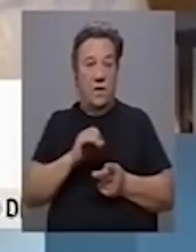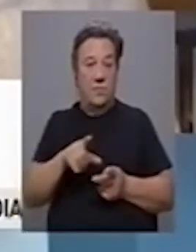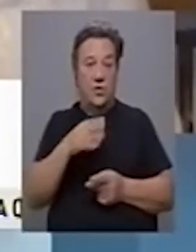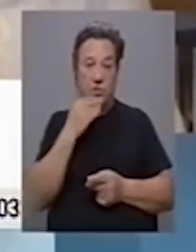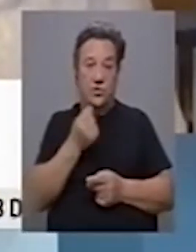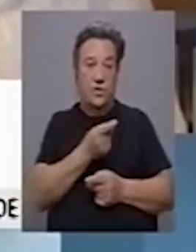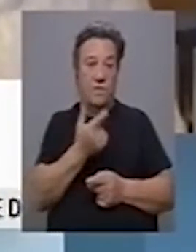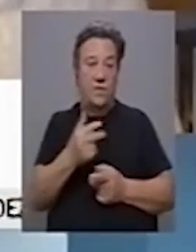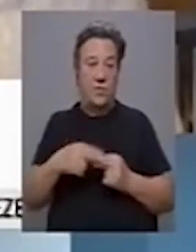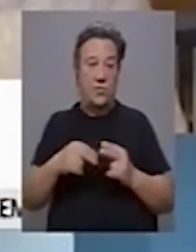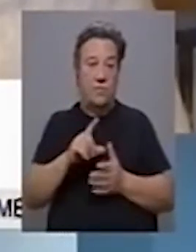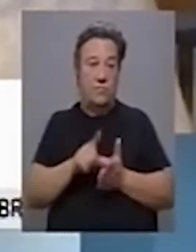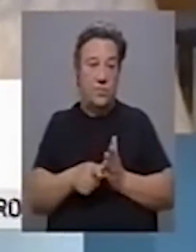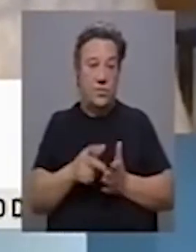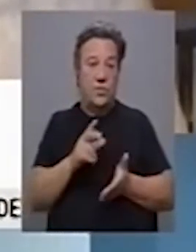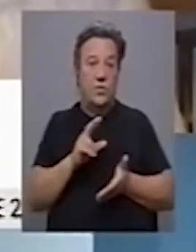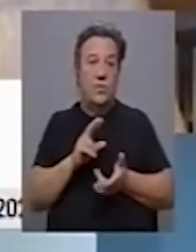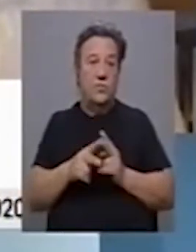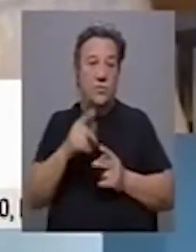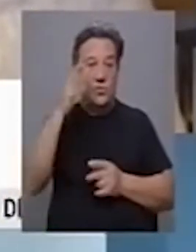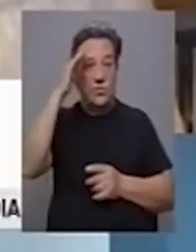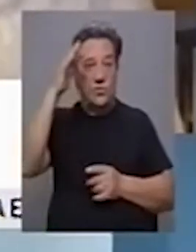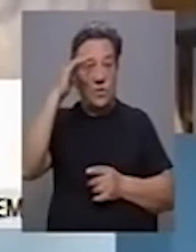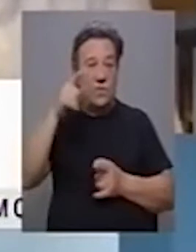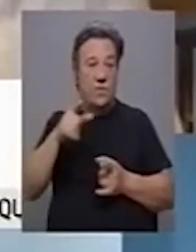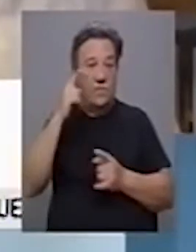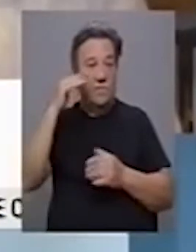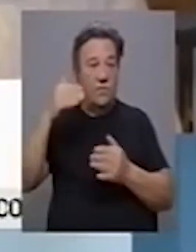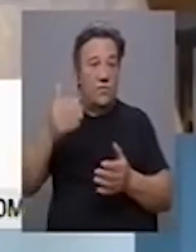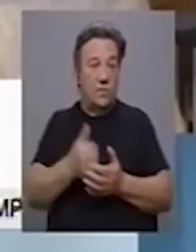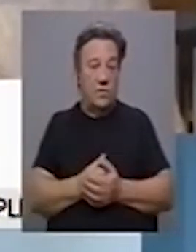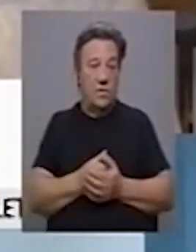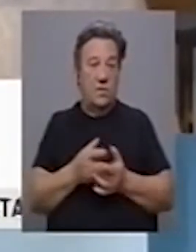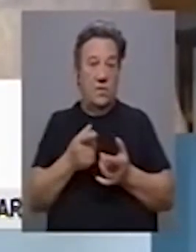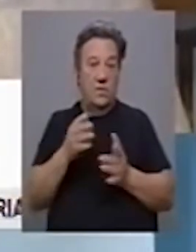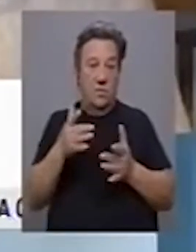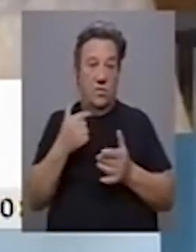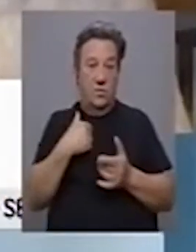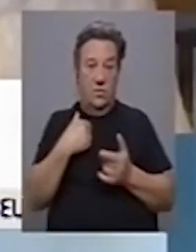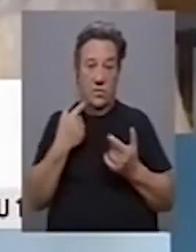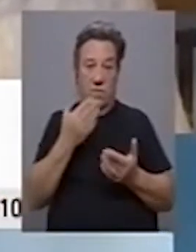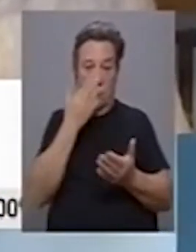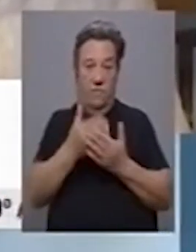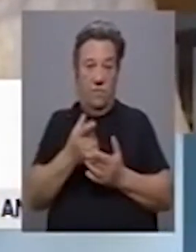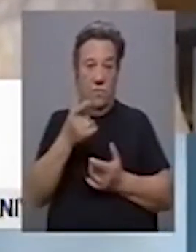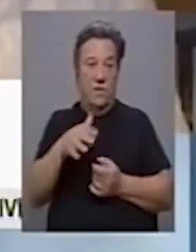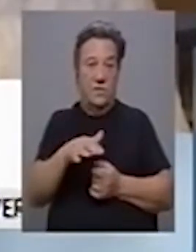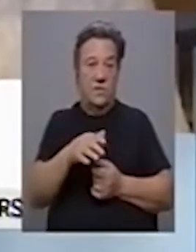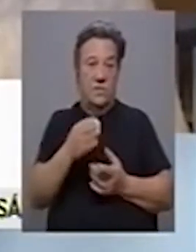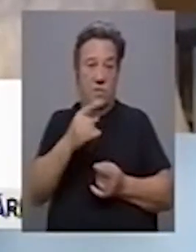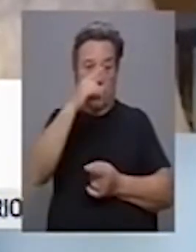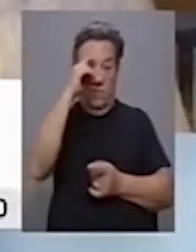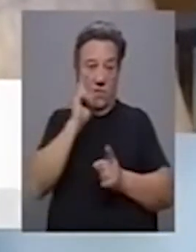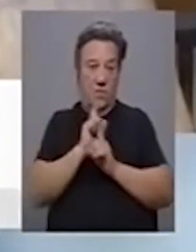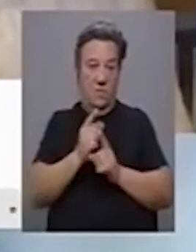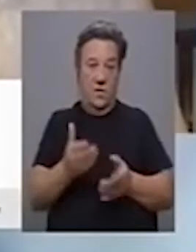que os jovens estão a construir projetos, a construir sonhos, a construir aquilo que é o seu futuro. E quando nós estamos confrontados com uma situação tão difícil